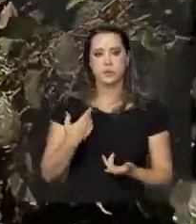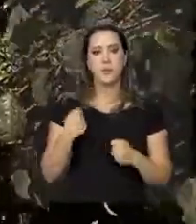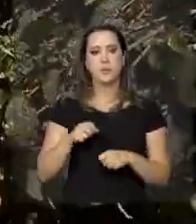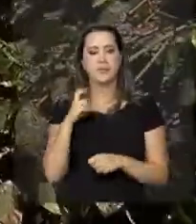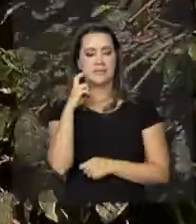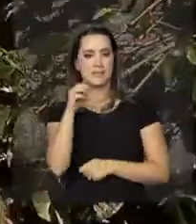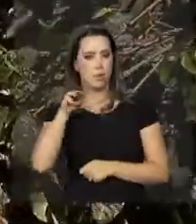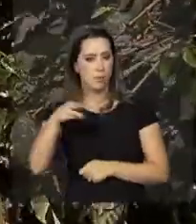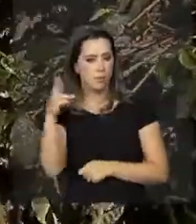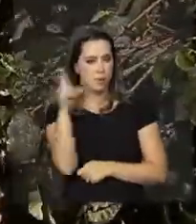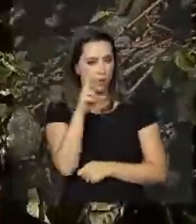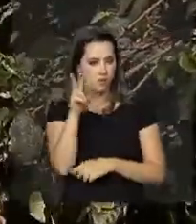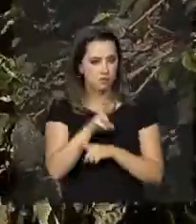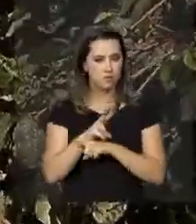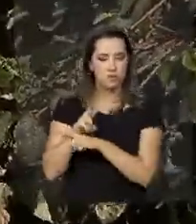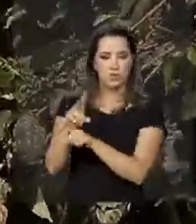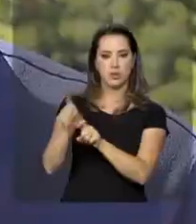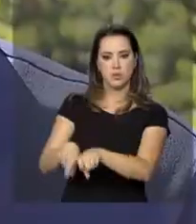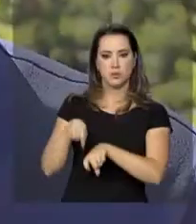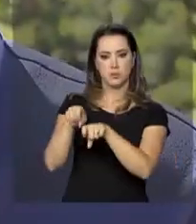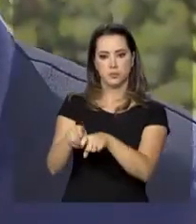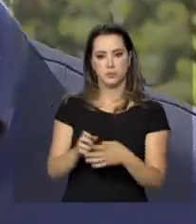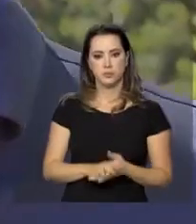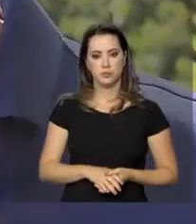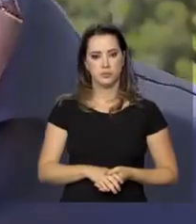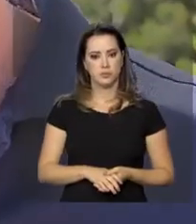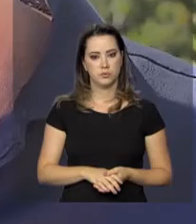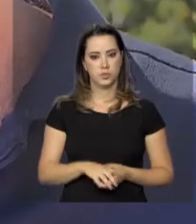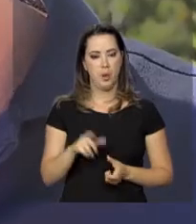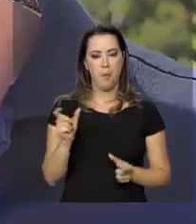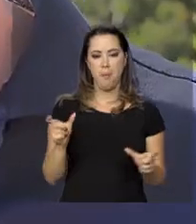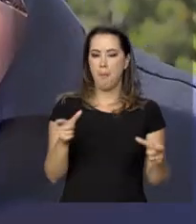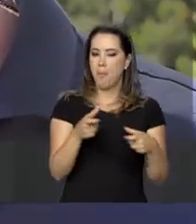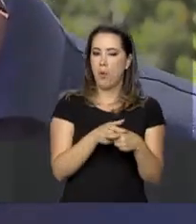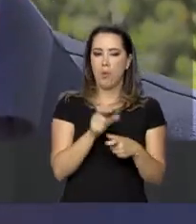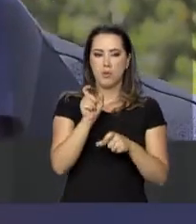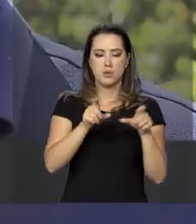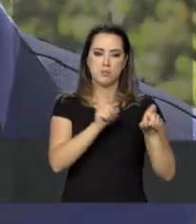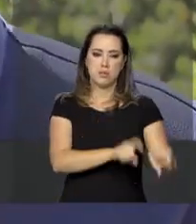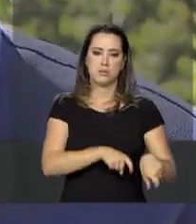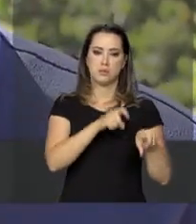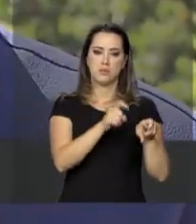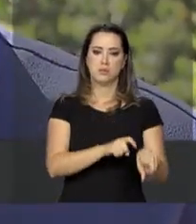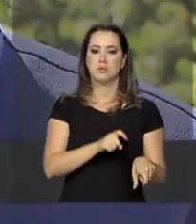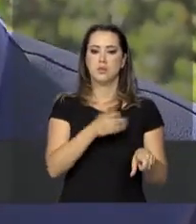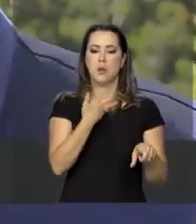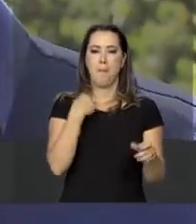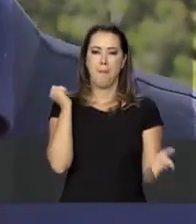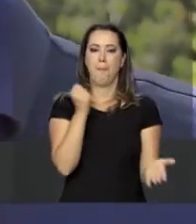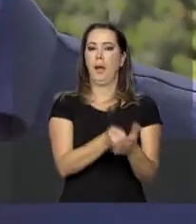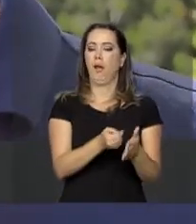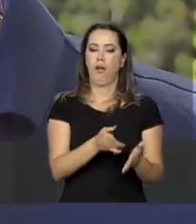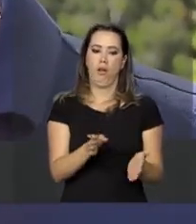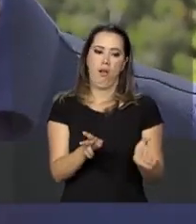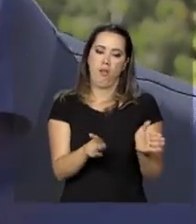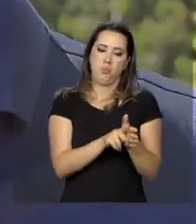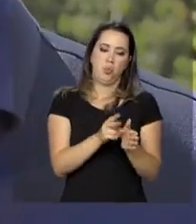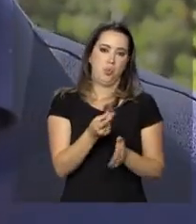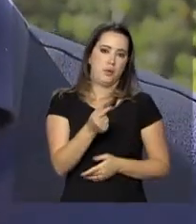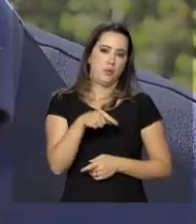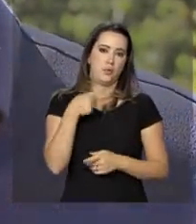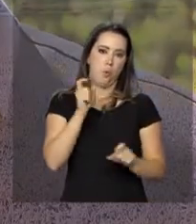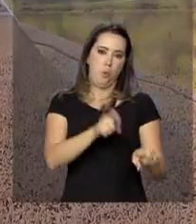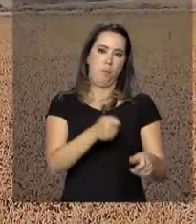milhões de reais em crédito agrícola. São poucos os produtores que conseguem bancar, principalmente, um custeio